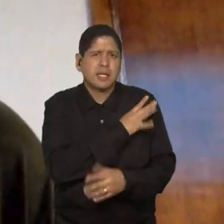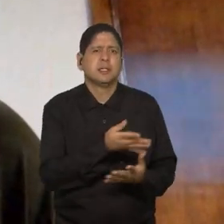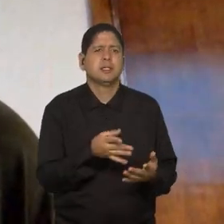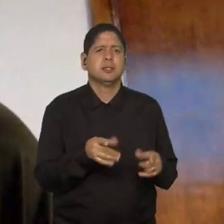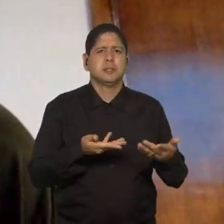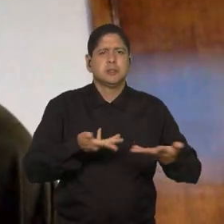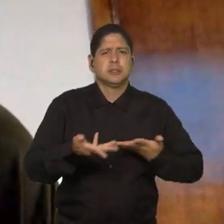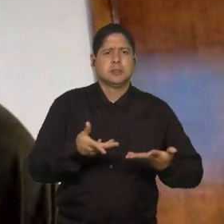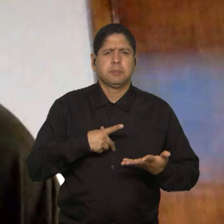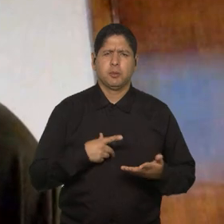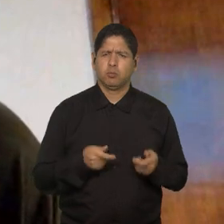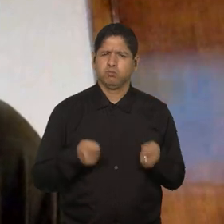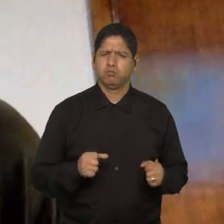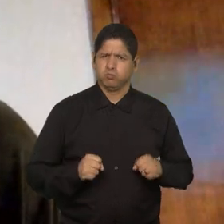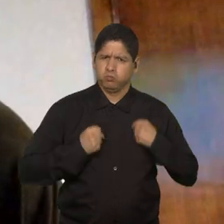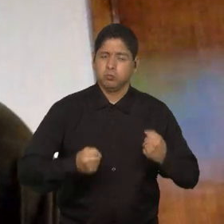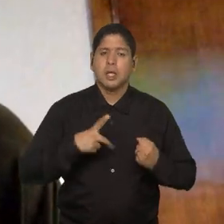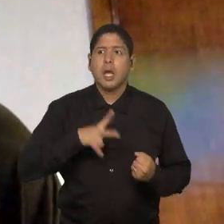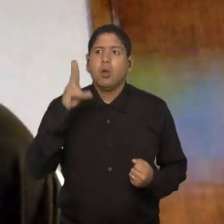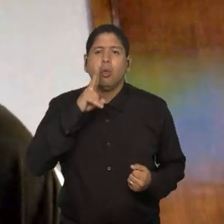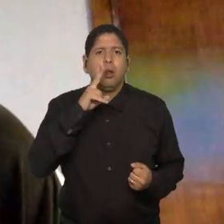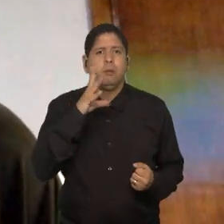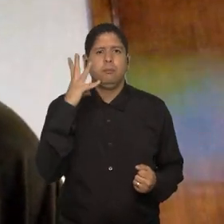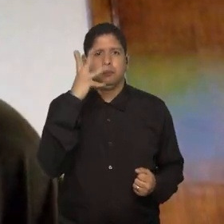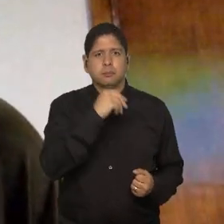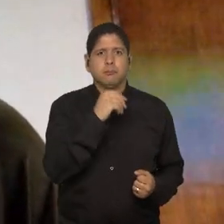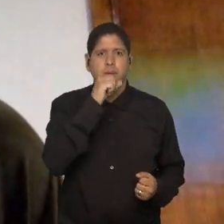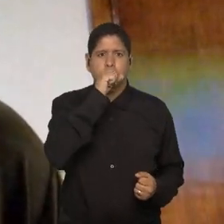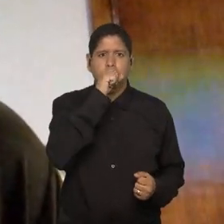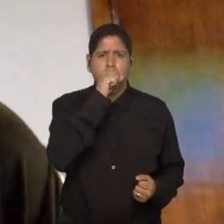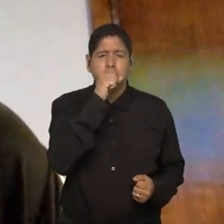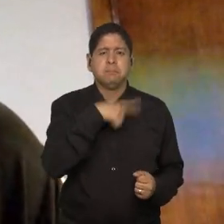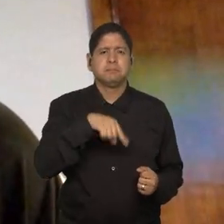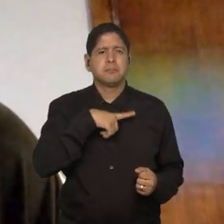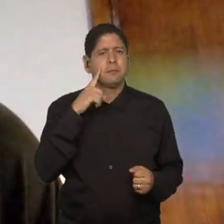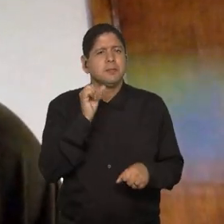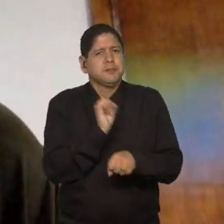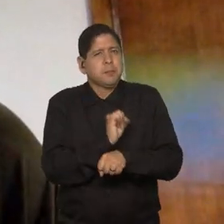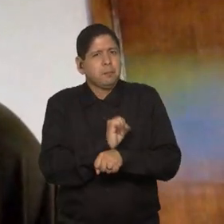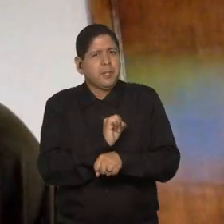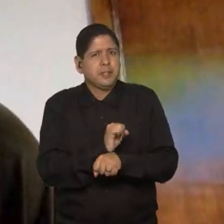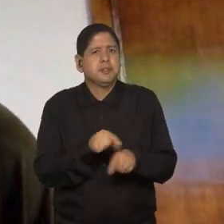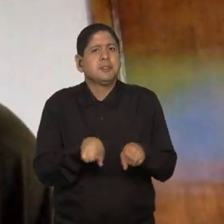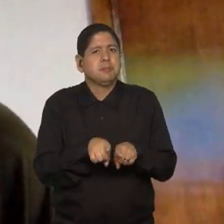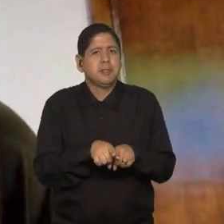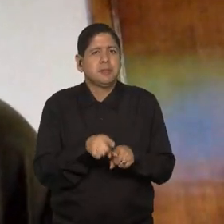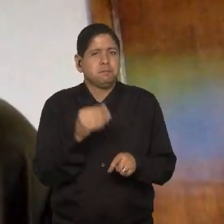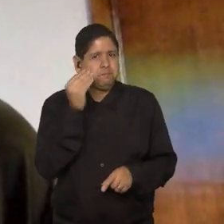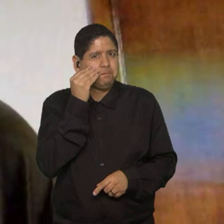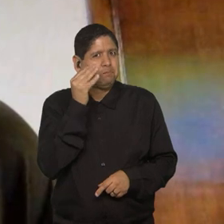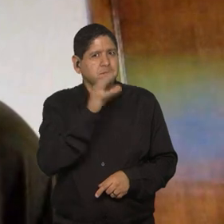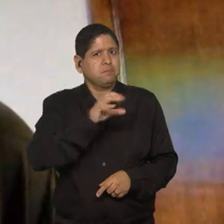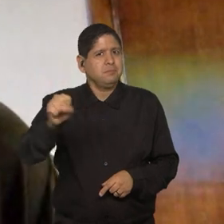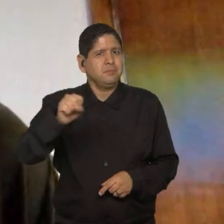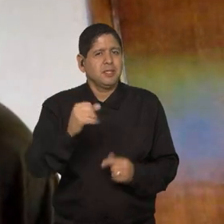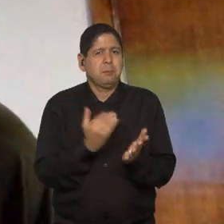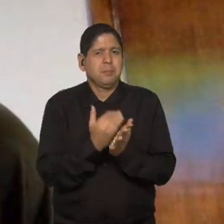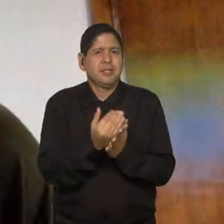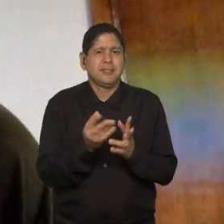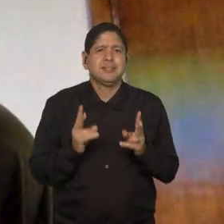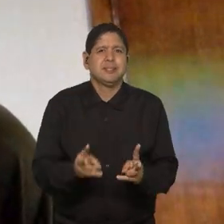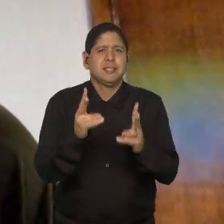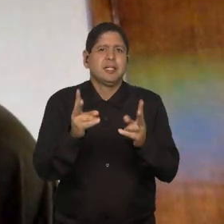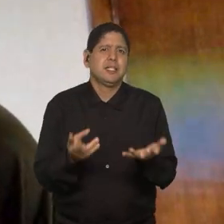fibra, né? Então é uma história muito bonita aqui, que a gente espera que conquiste um... Sempre